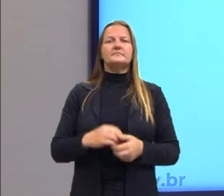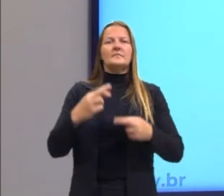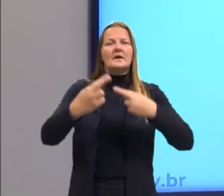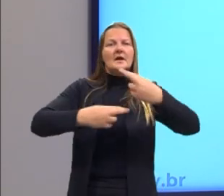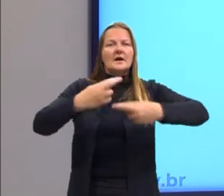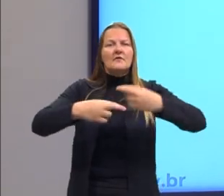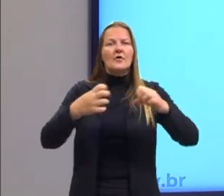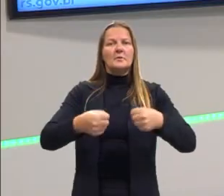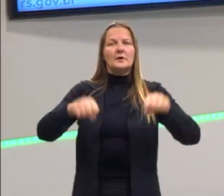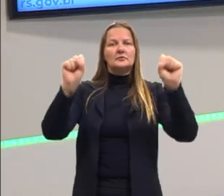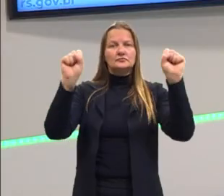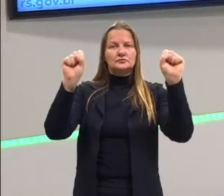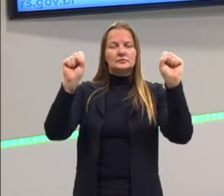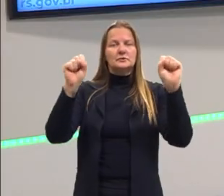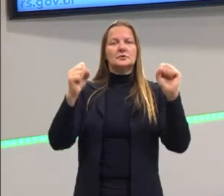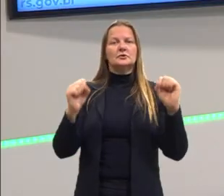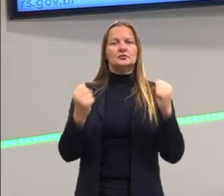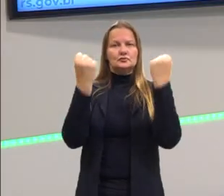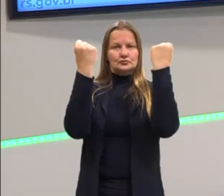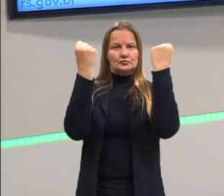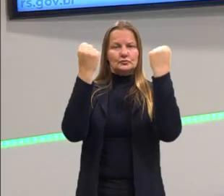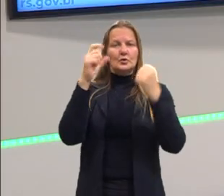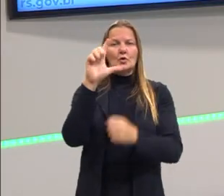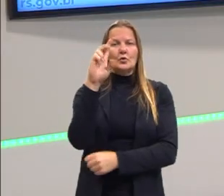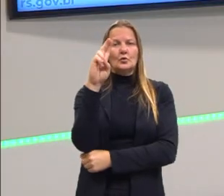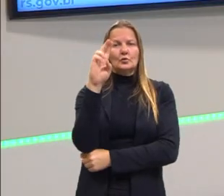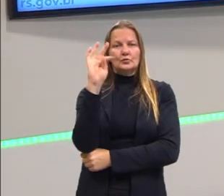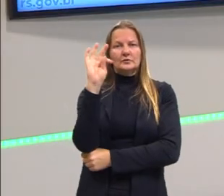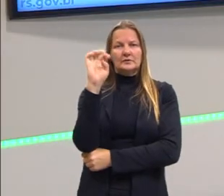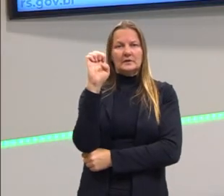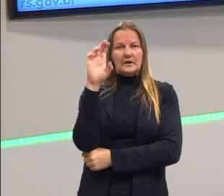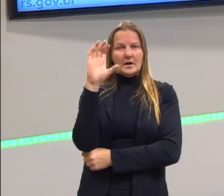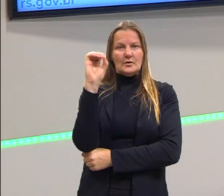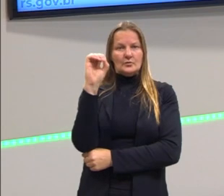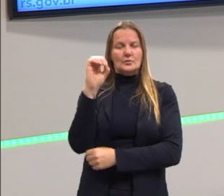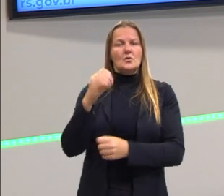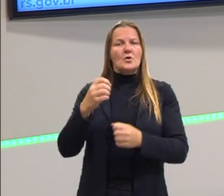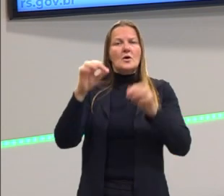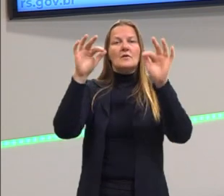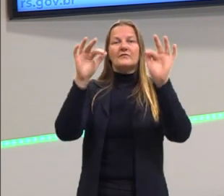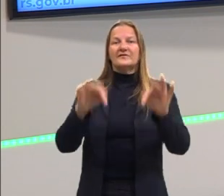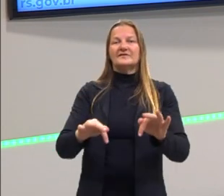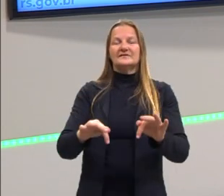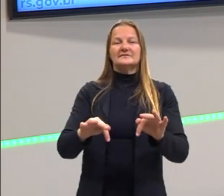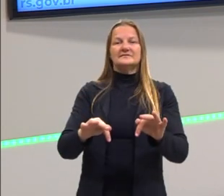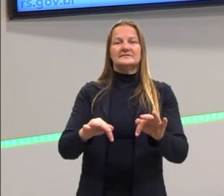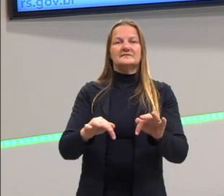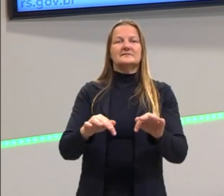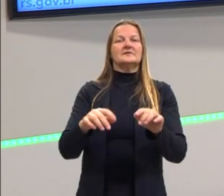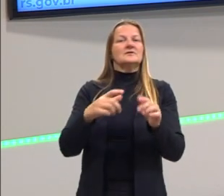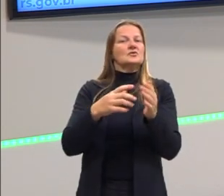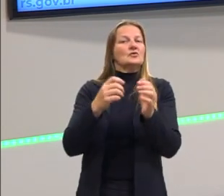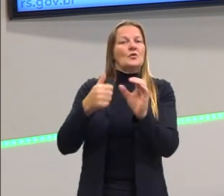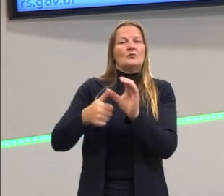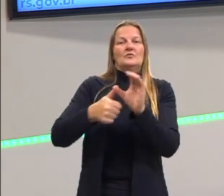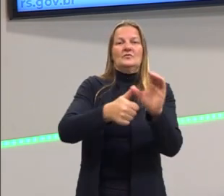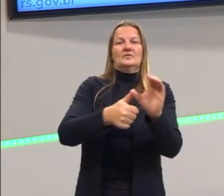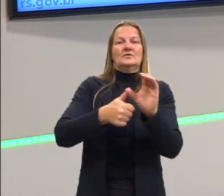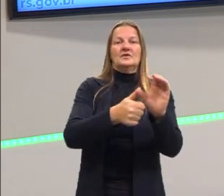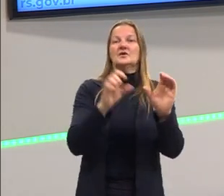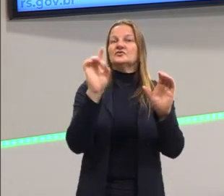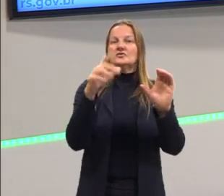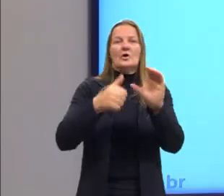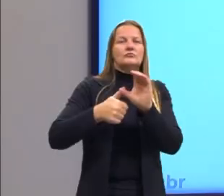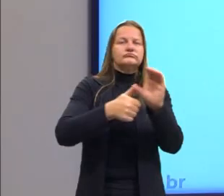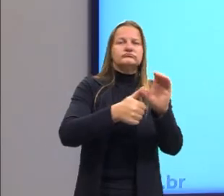luterana é muito importante, porque vai trazer uma outra perspectiva, vai acabar com a hegemonia do cristianismo. A